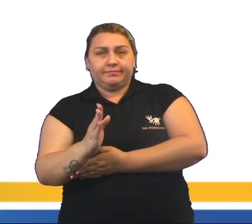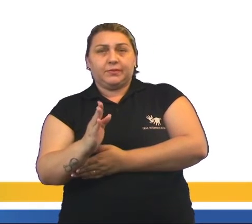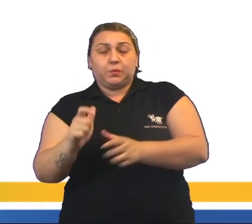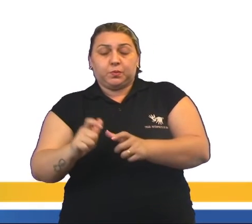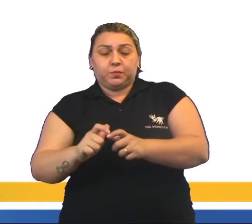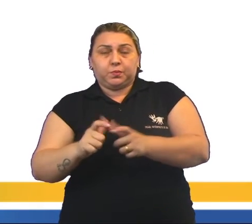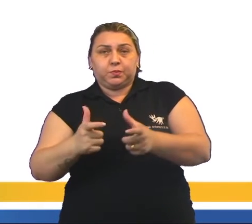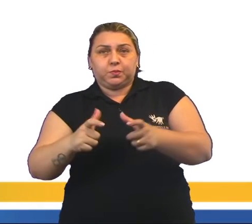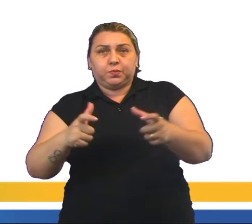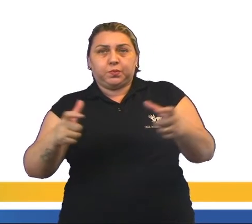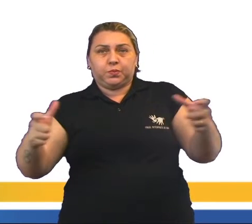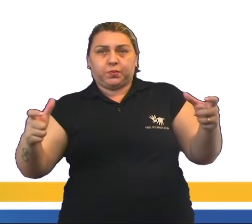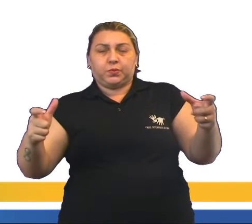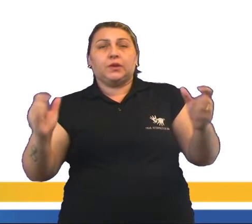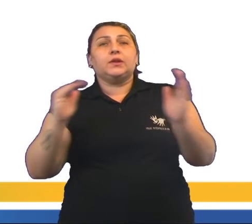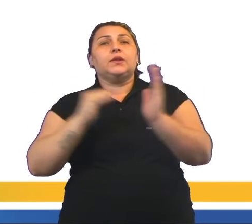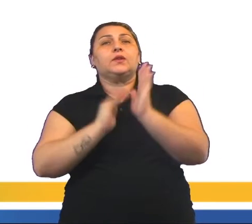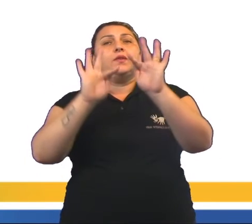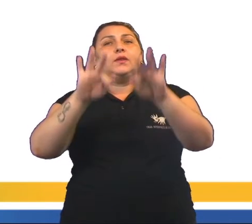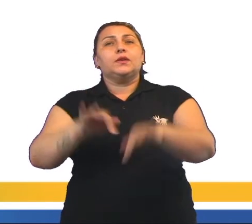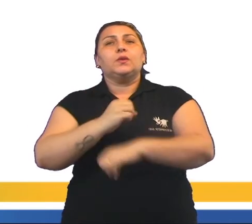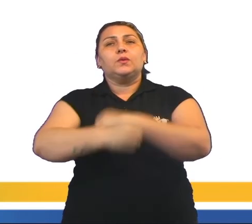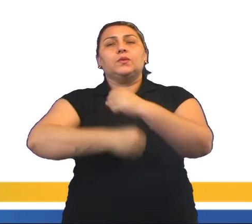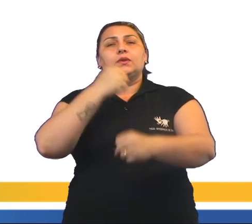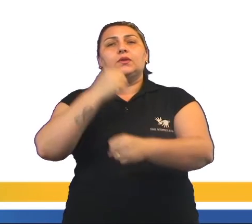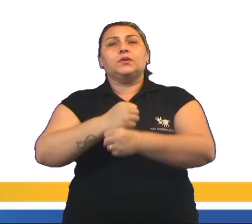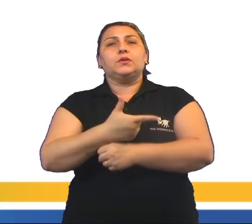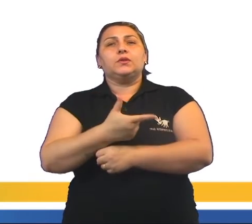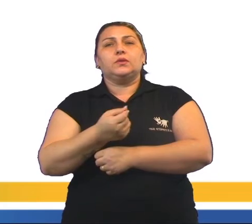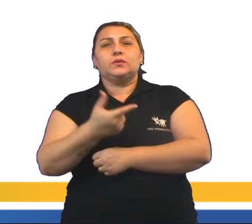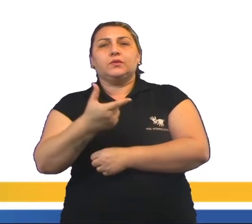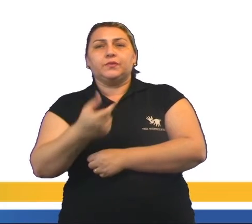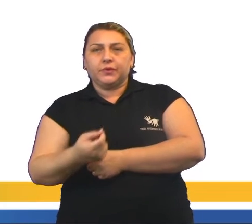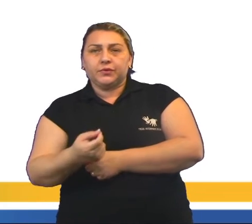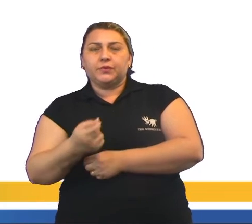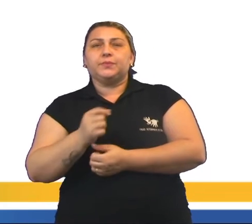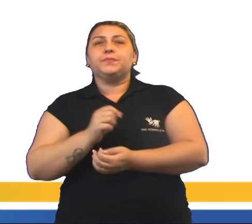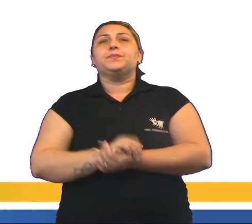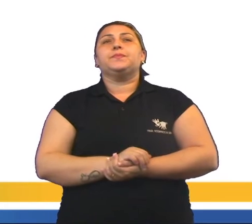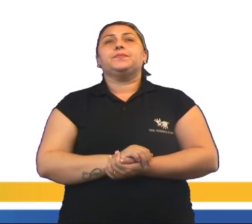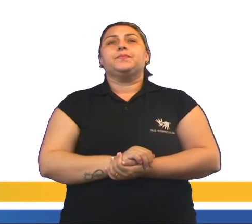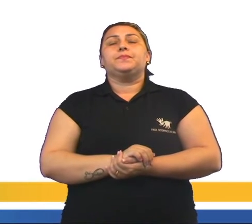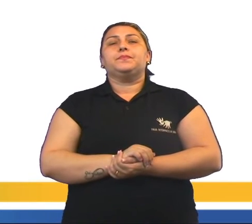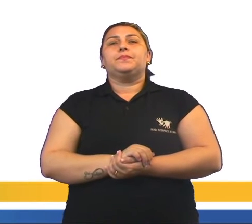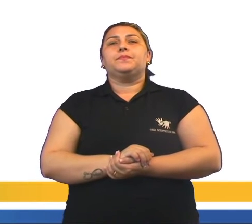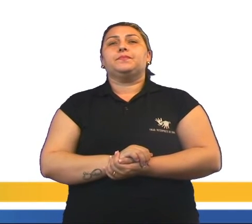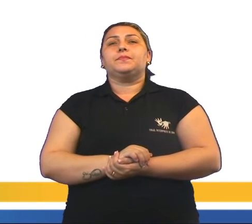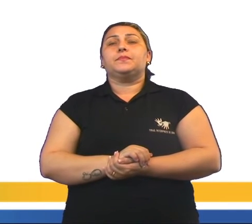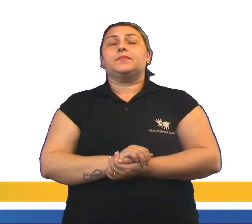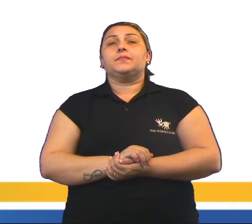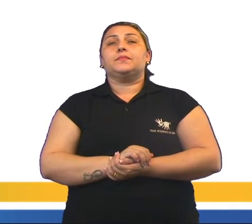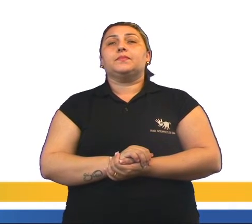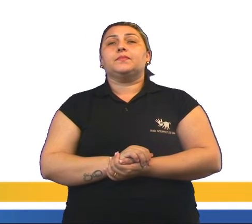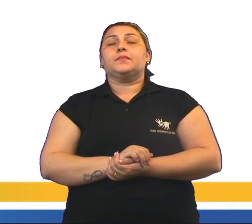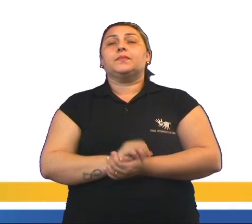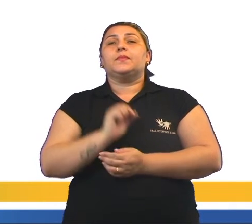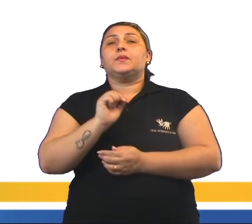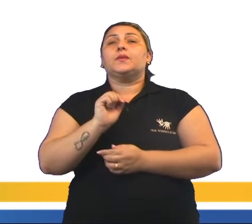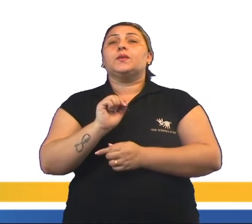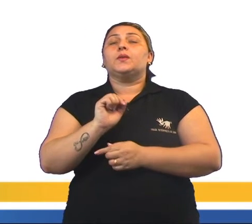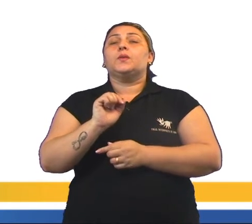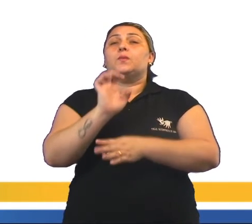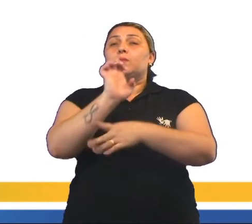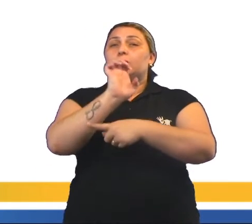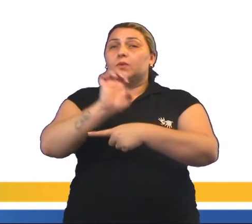aumentar até o final do ano de 2020. Ou seja, é um dado que não é um dado